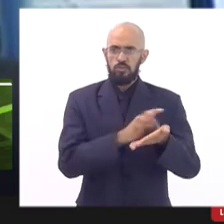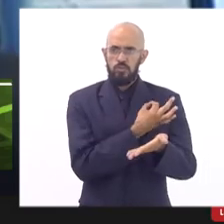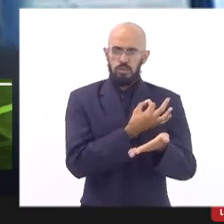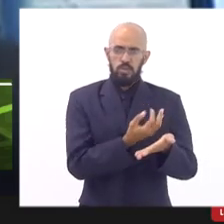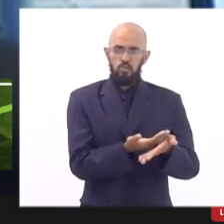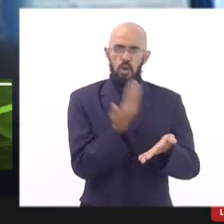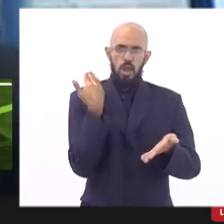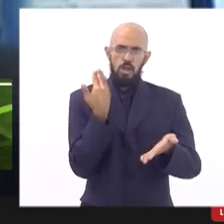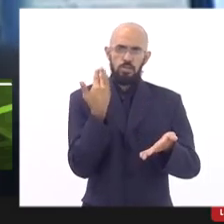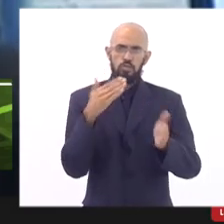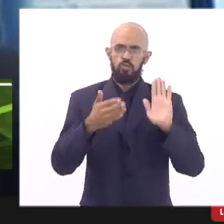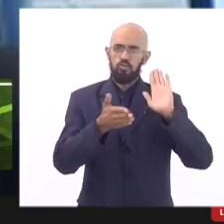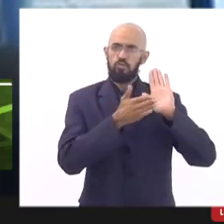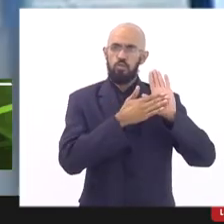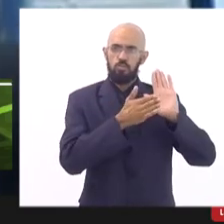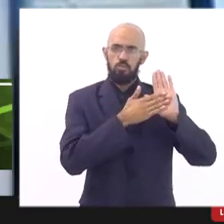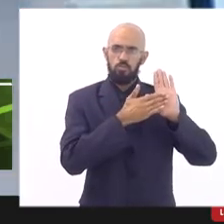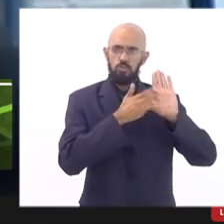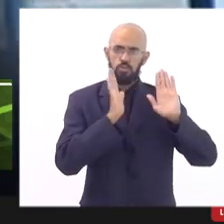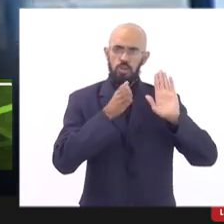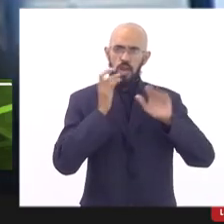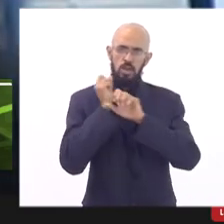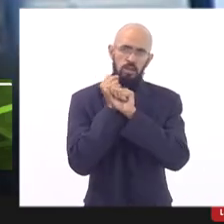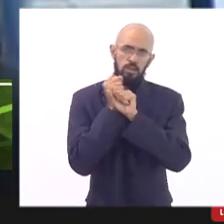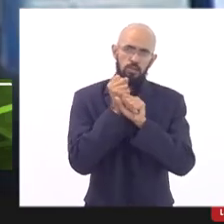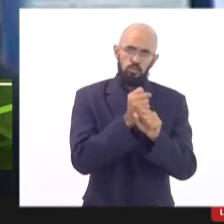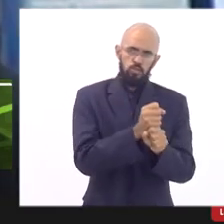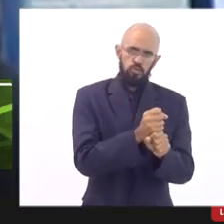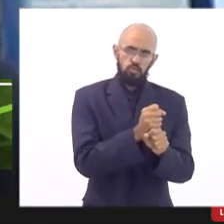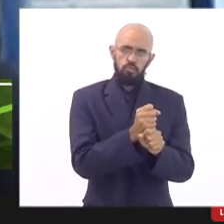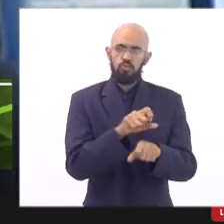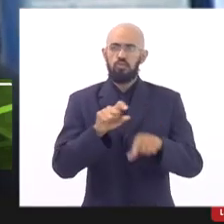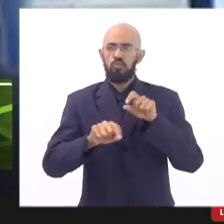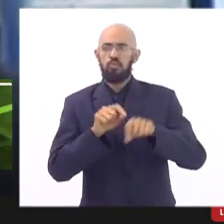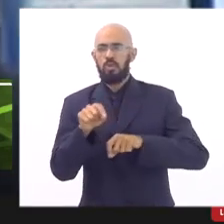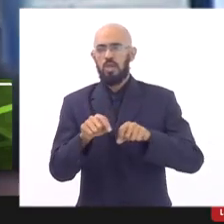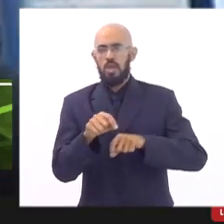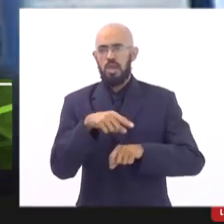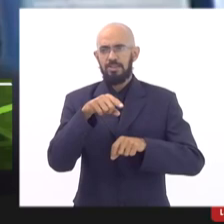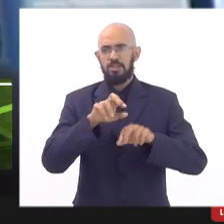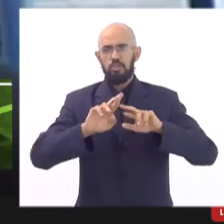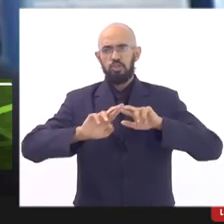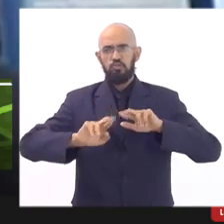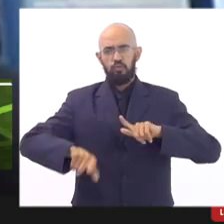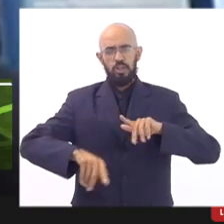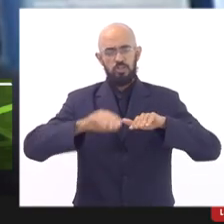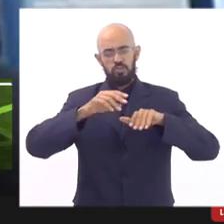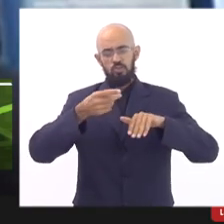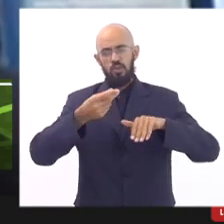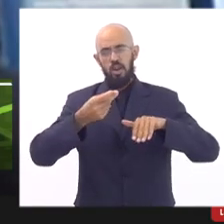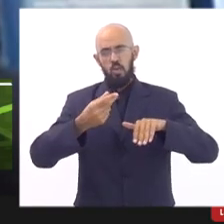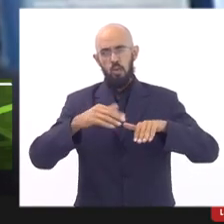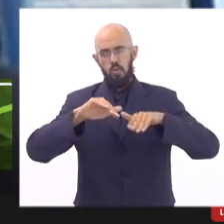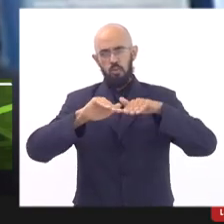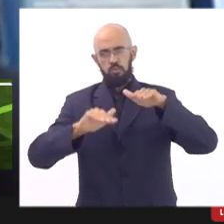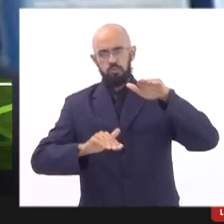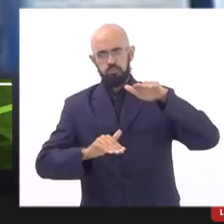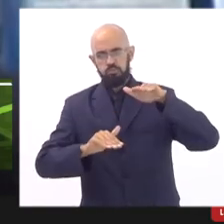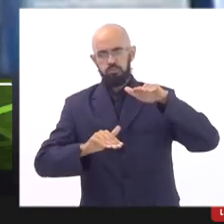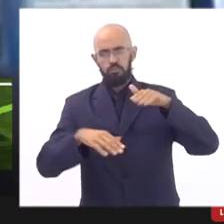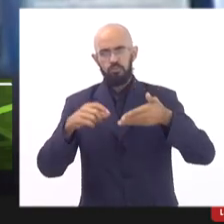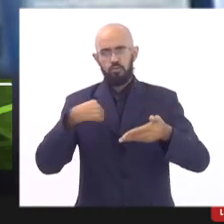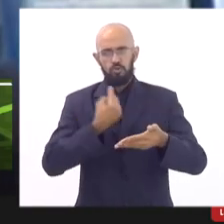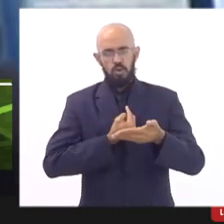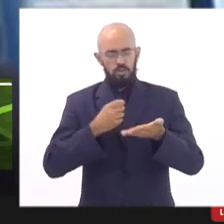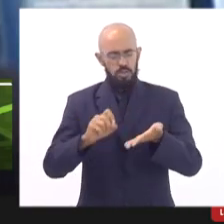compromisso há alguns anos essas diferenças entre o